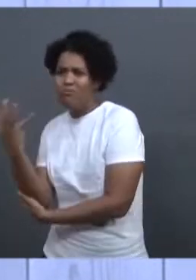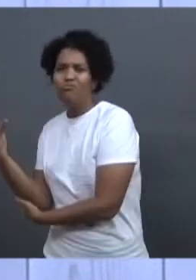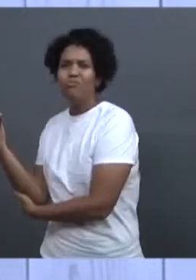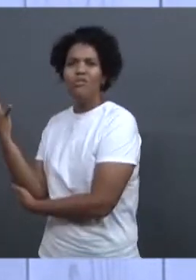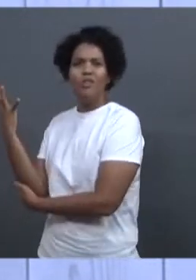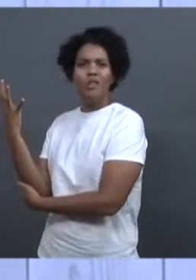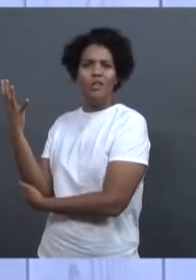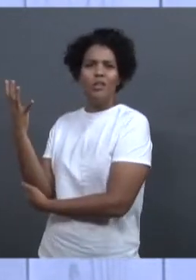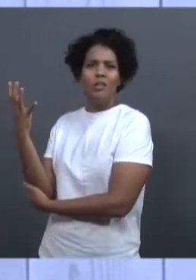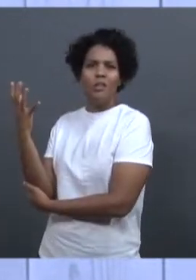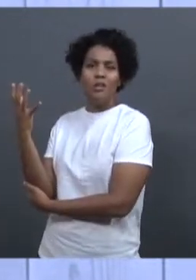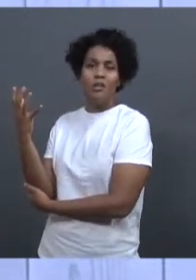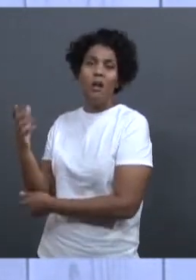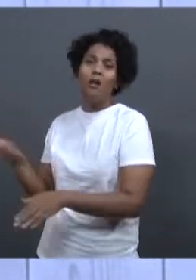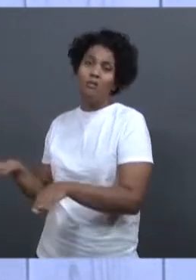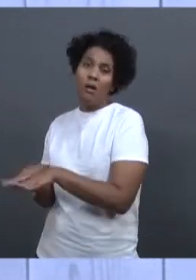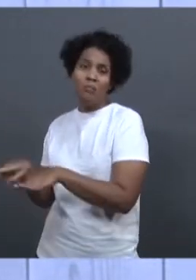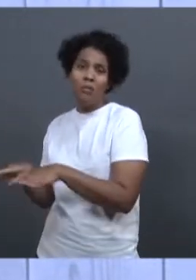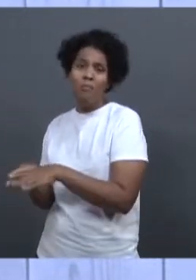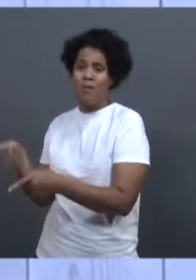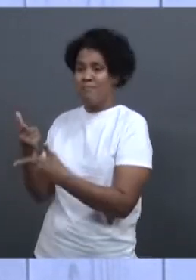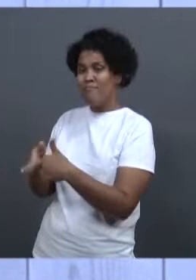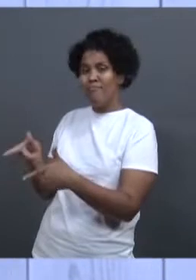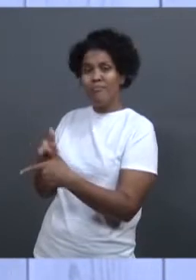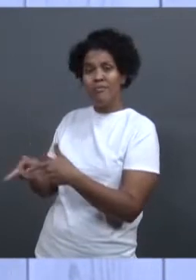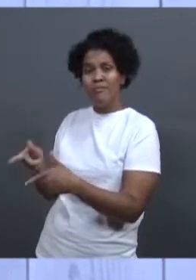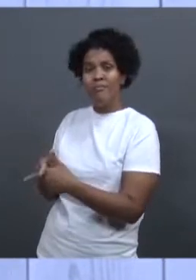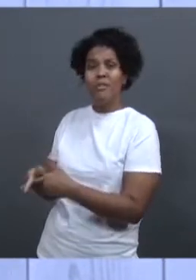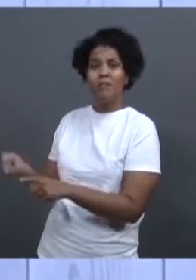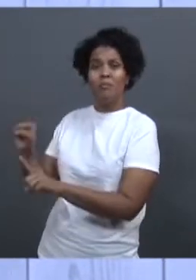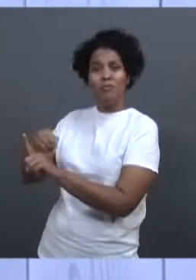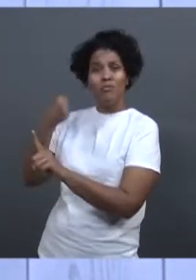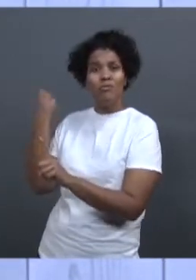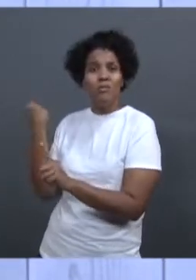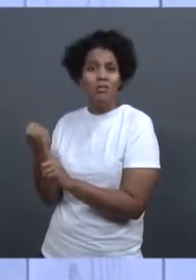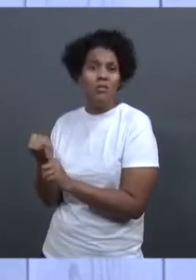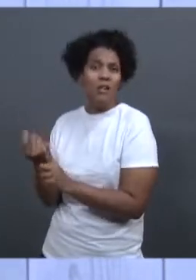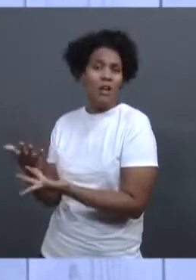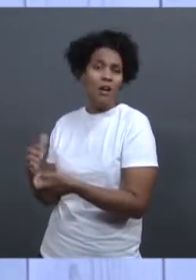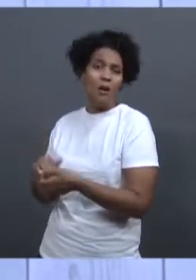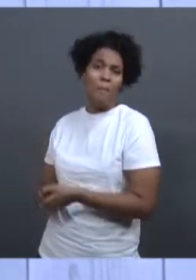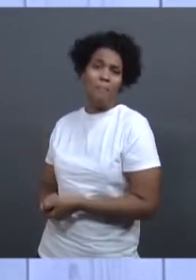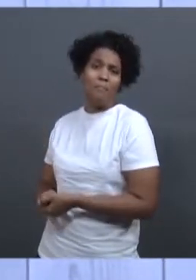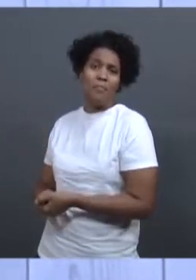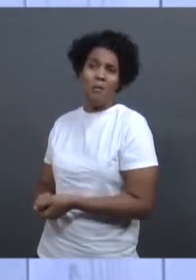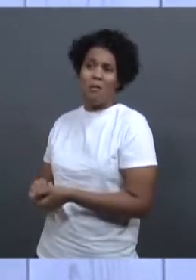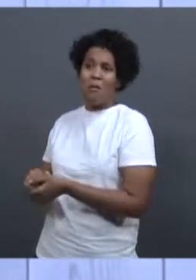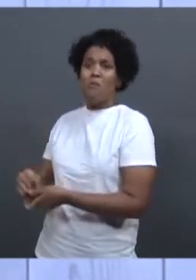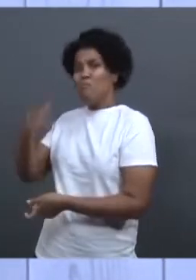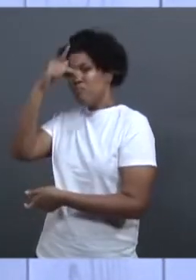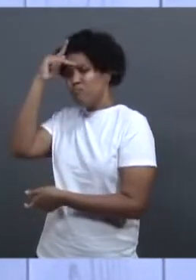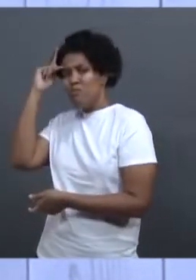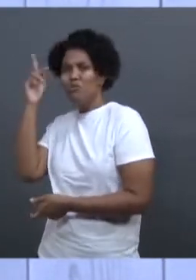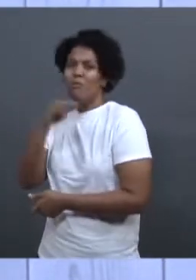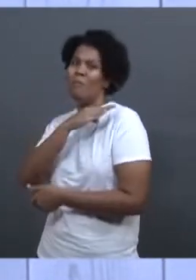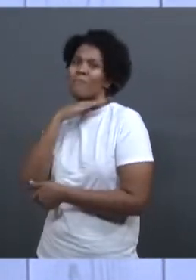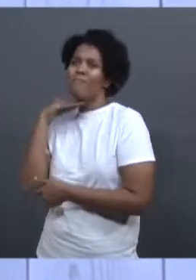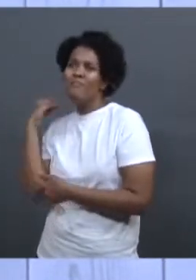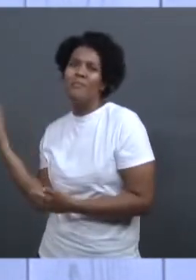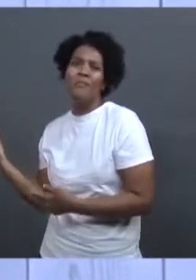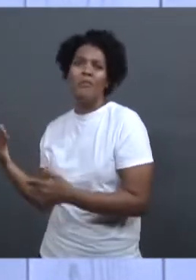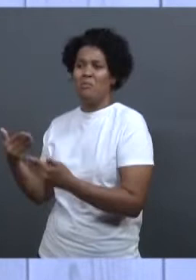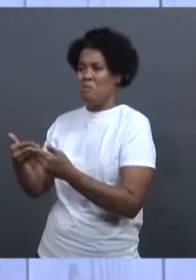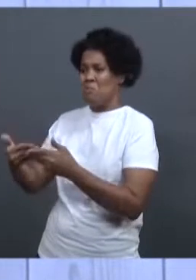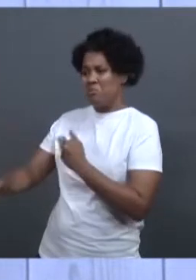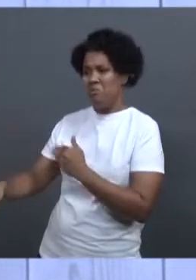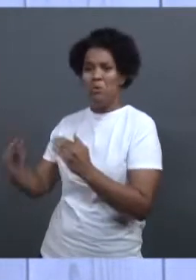um desastre social. Milhares e milhares de pessoas, não só aquelas que morreram, mas aquelas que perderam suas casas, aquelas